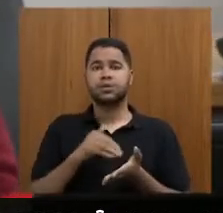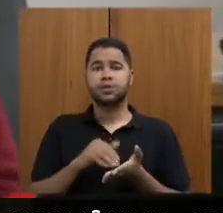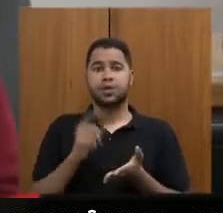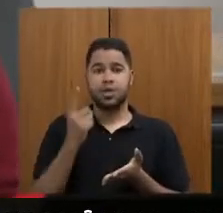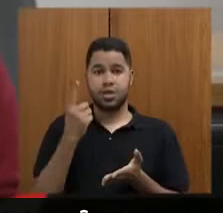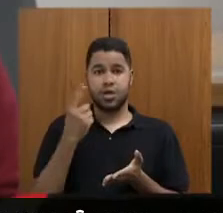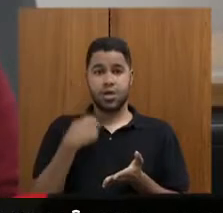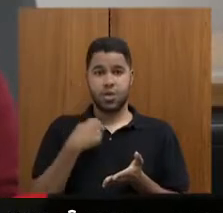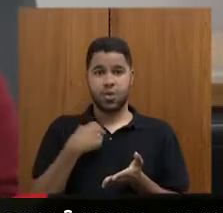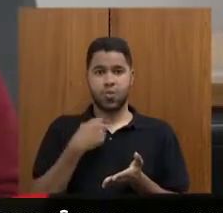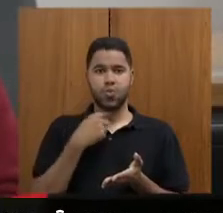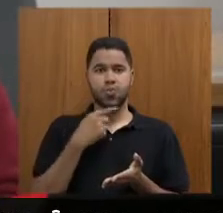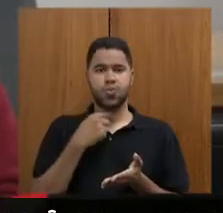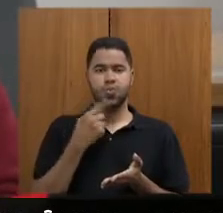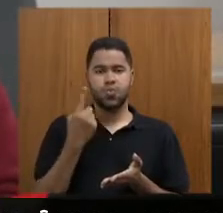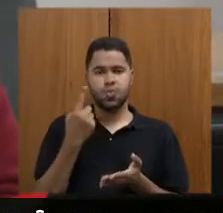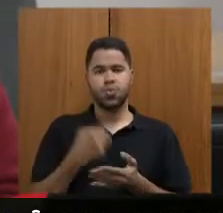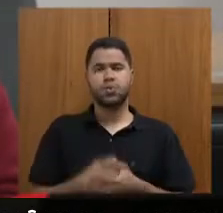uma dúvida.